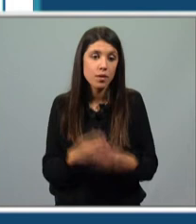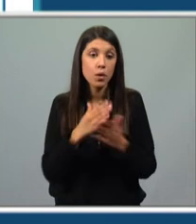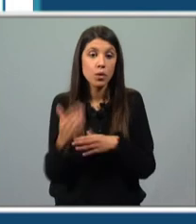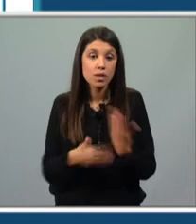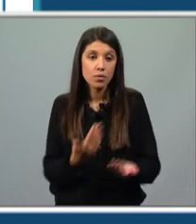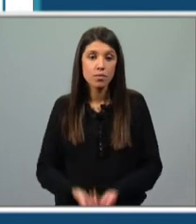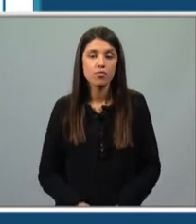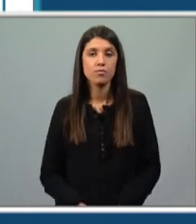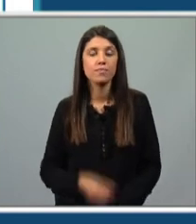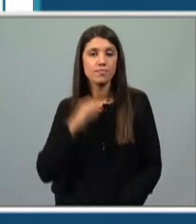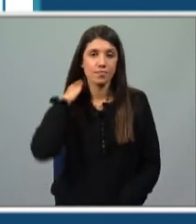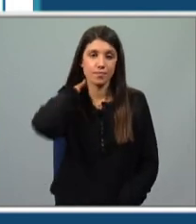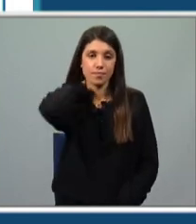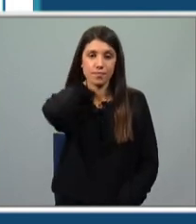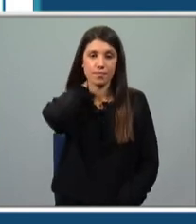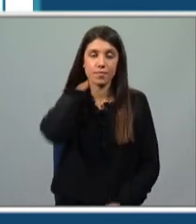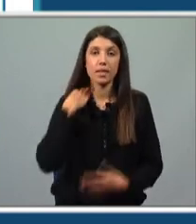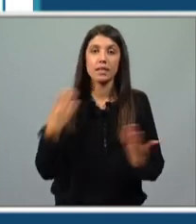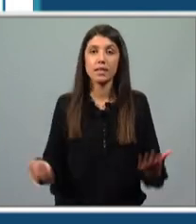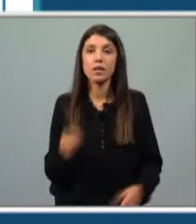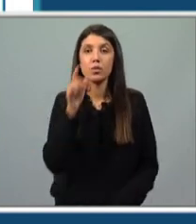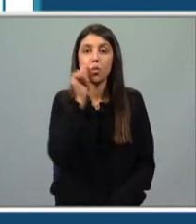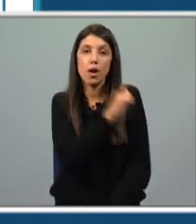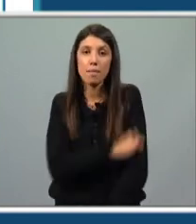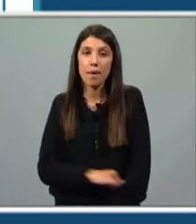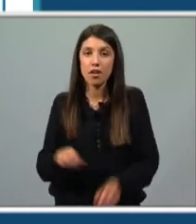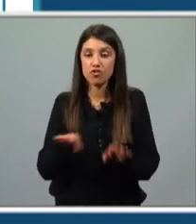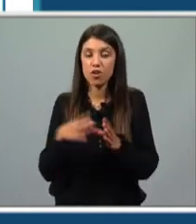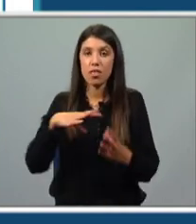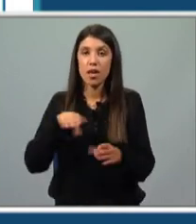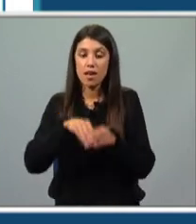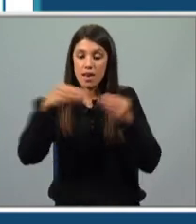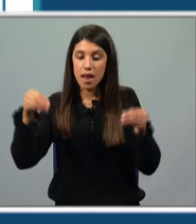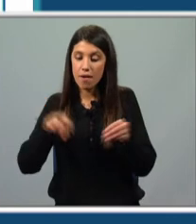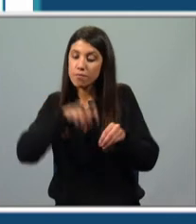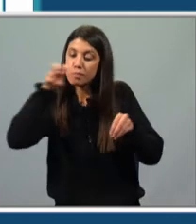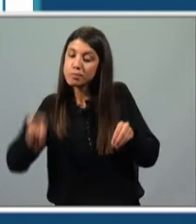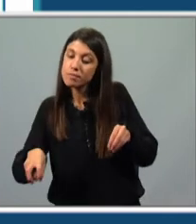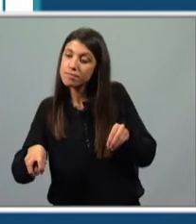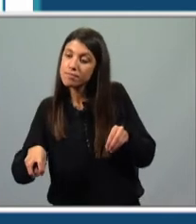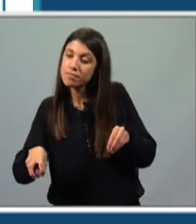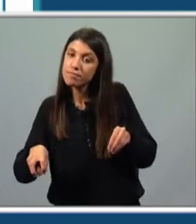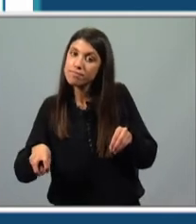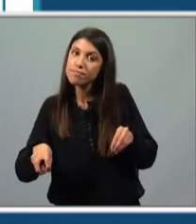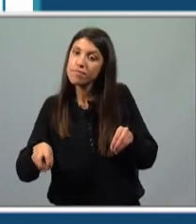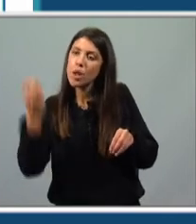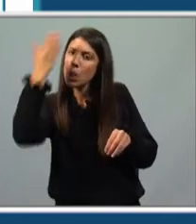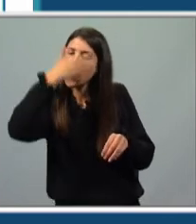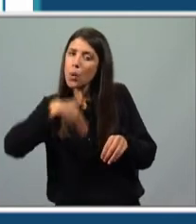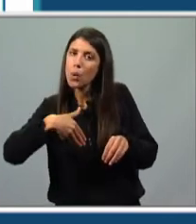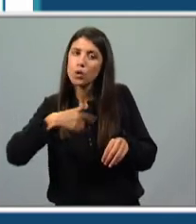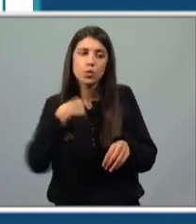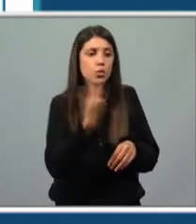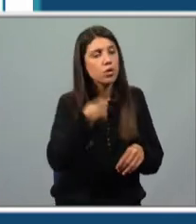Entretanto, saiu um rapaz da nave, eles aproximaram-se, saiu um rapaz, anoiteceu, todos